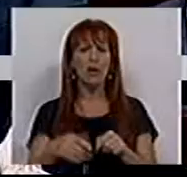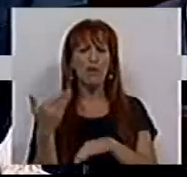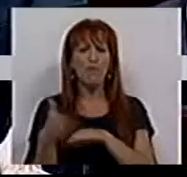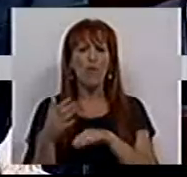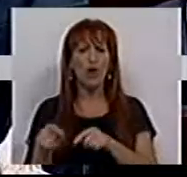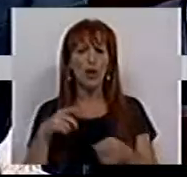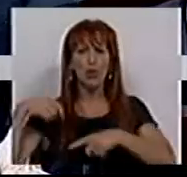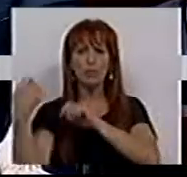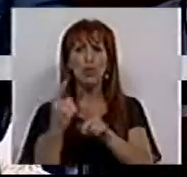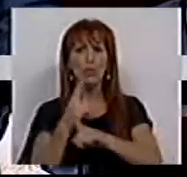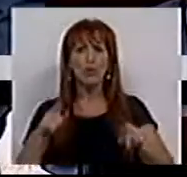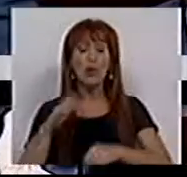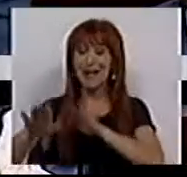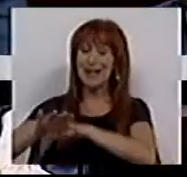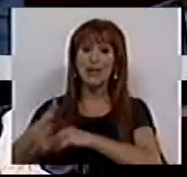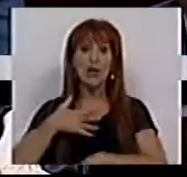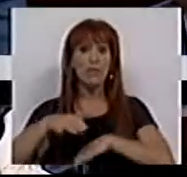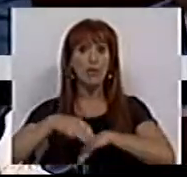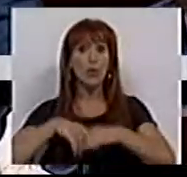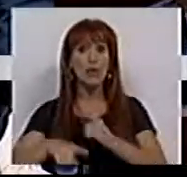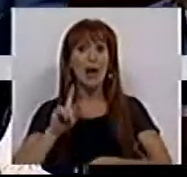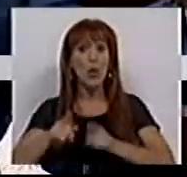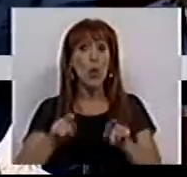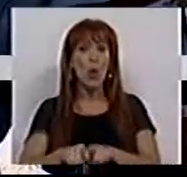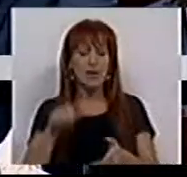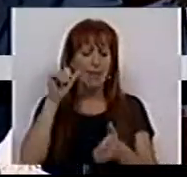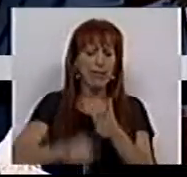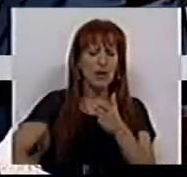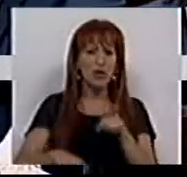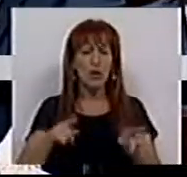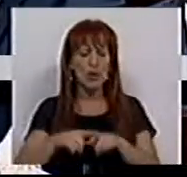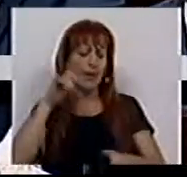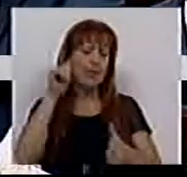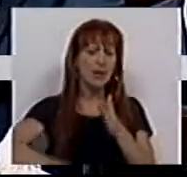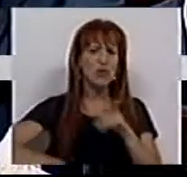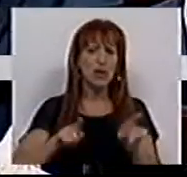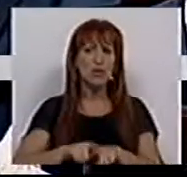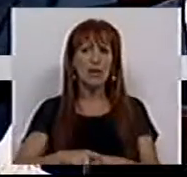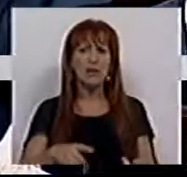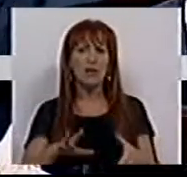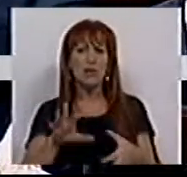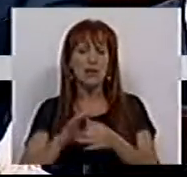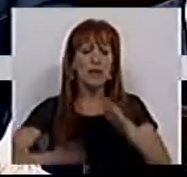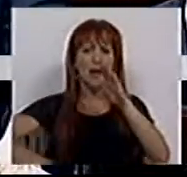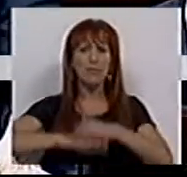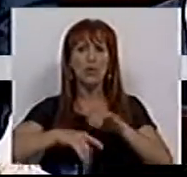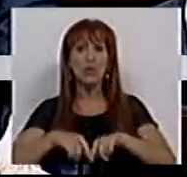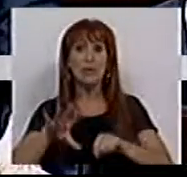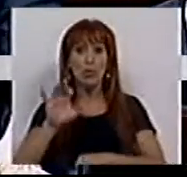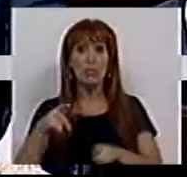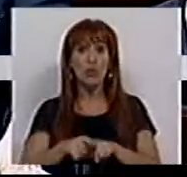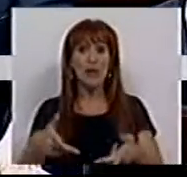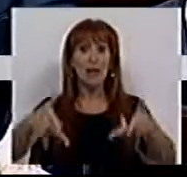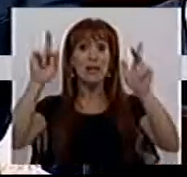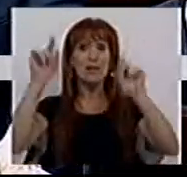fora deste debate. Porque o que a direita quer fazer é precisamente essa desistência. Essa desistência da aspiração máxima, desse país